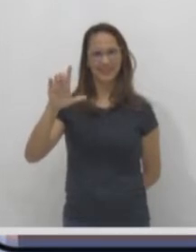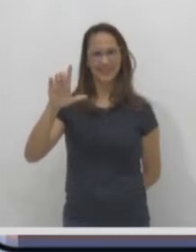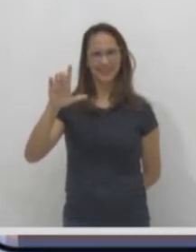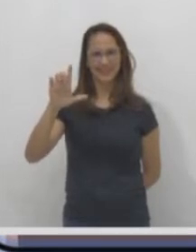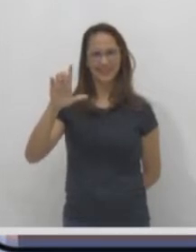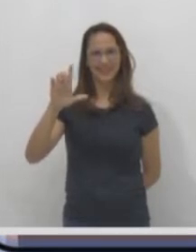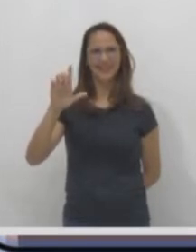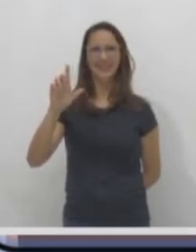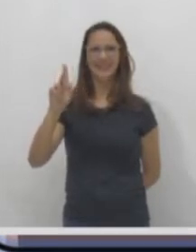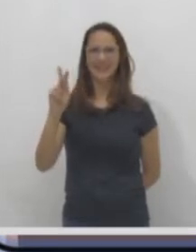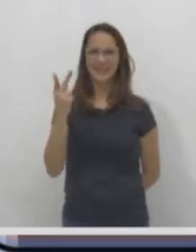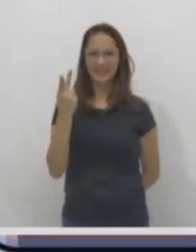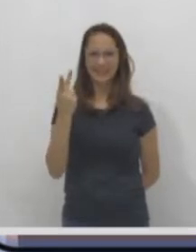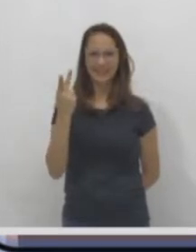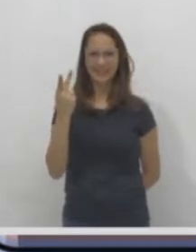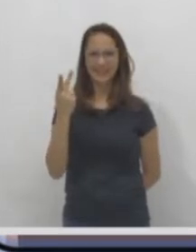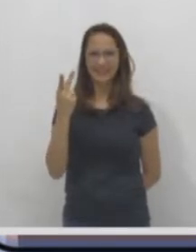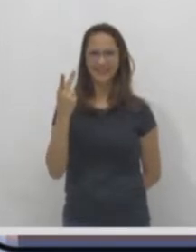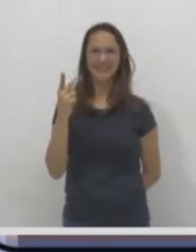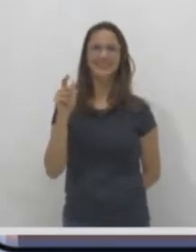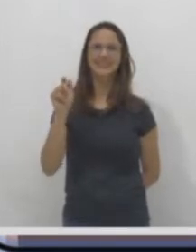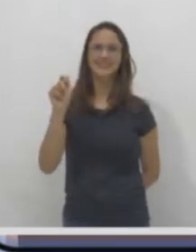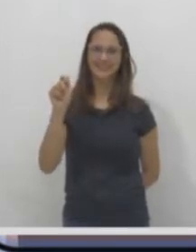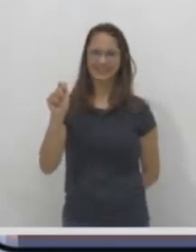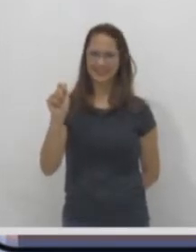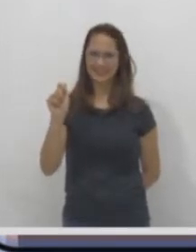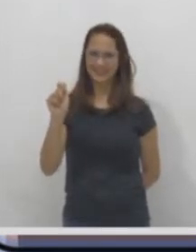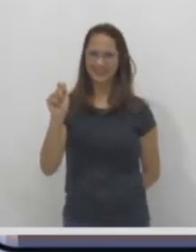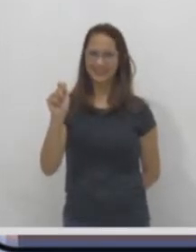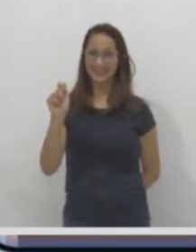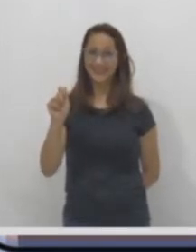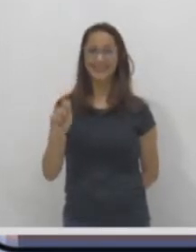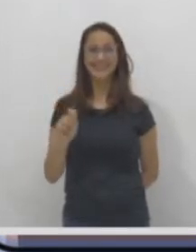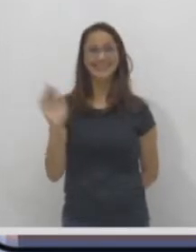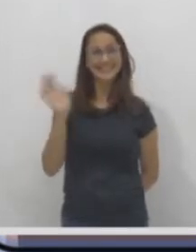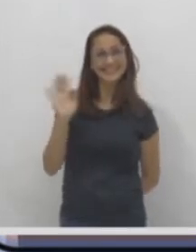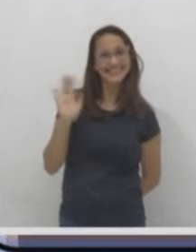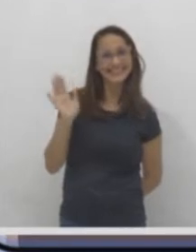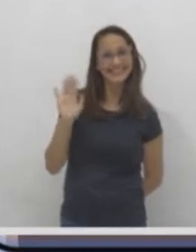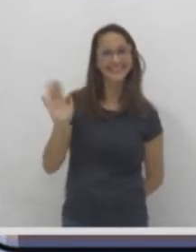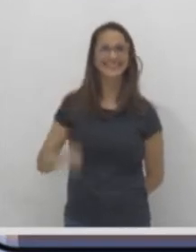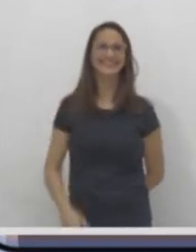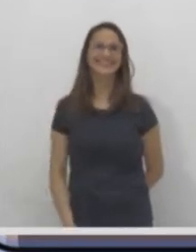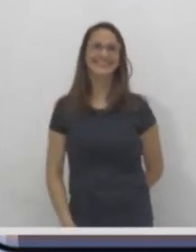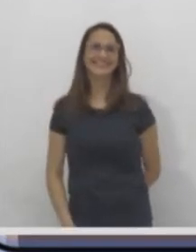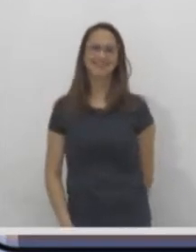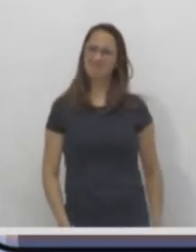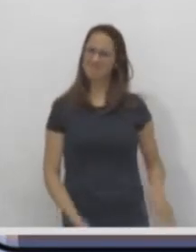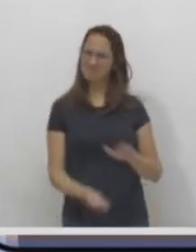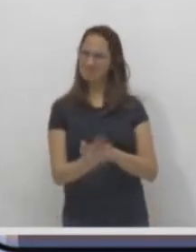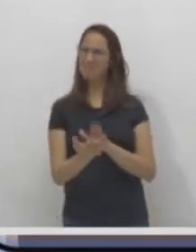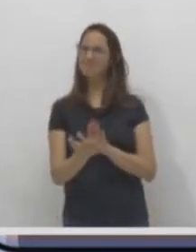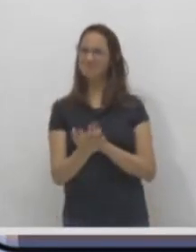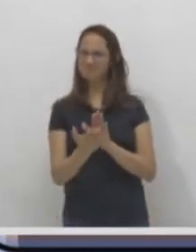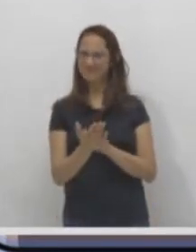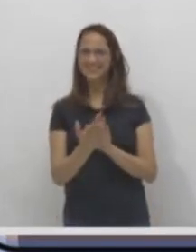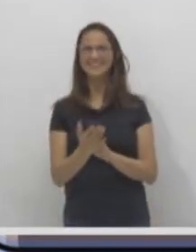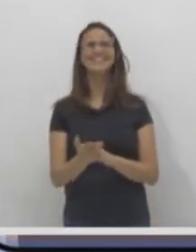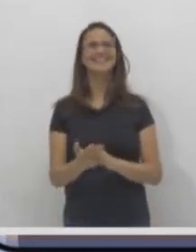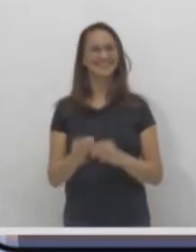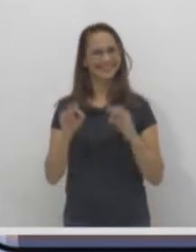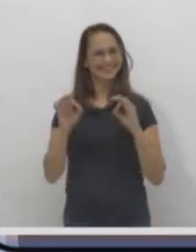A, K e A. Sal. Abelha. Vamos verificar se realmente